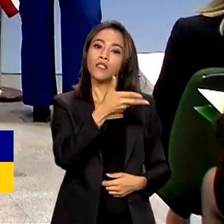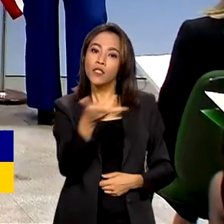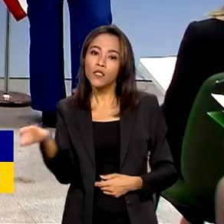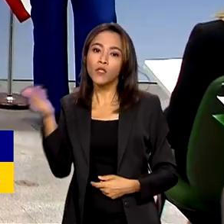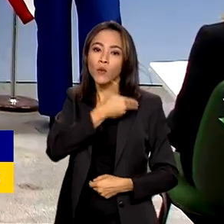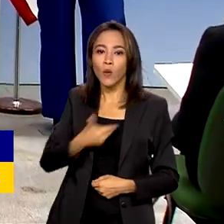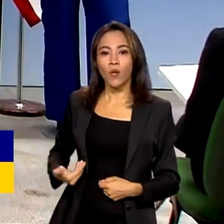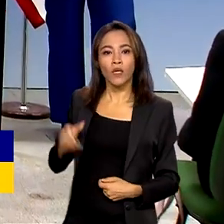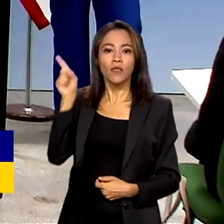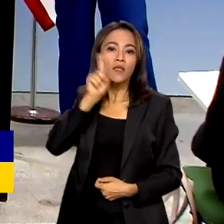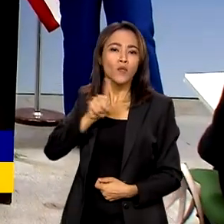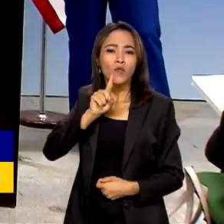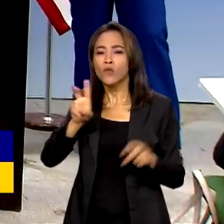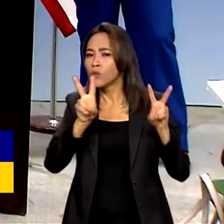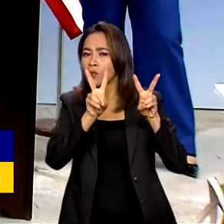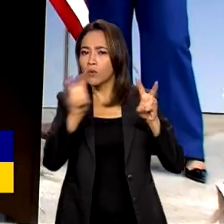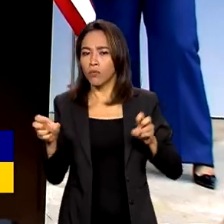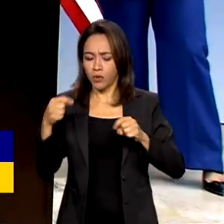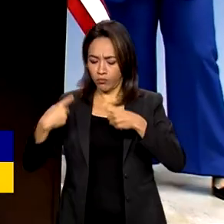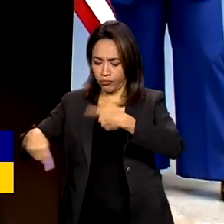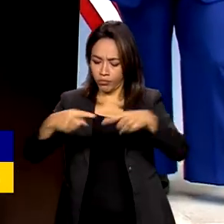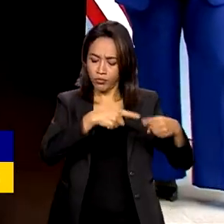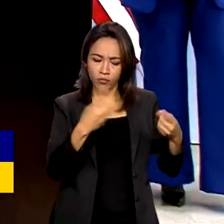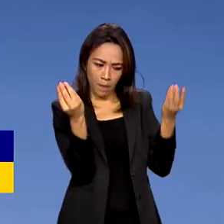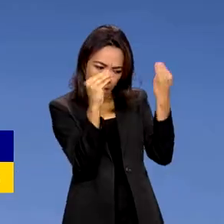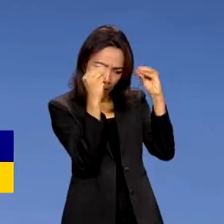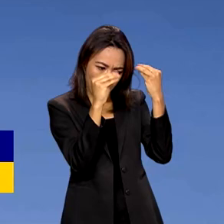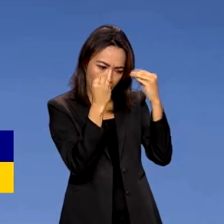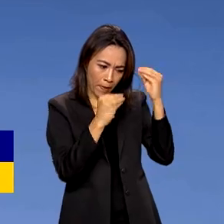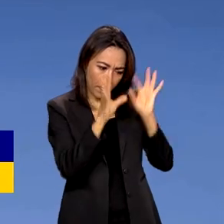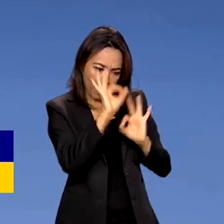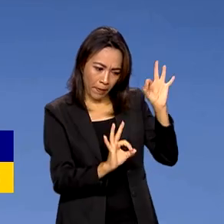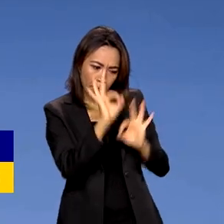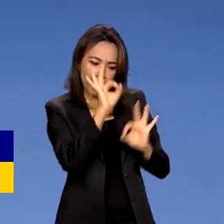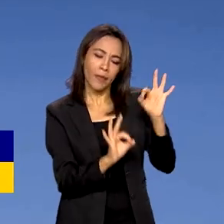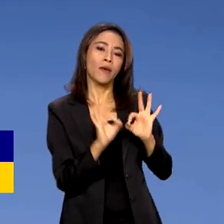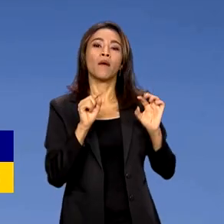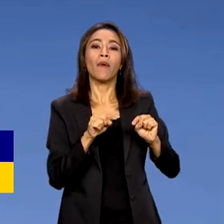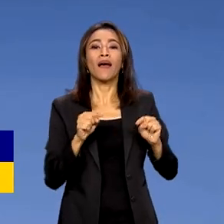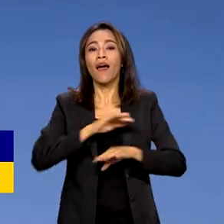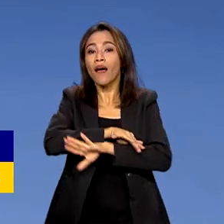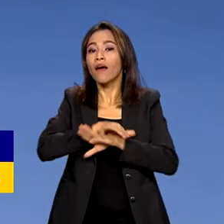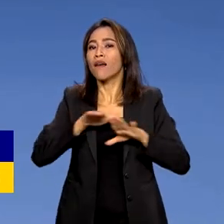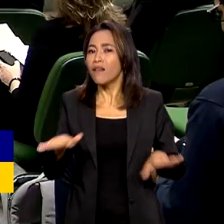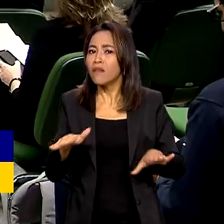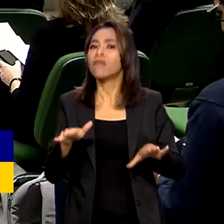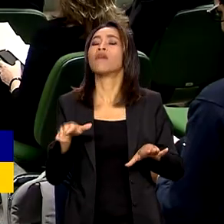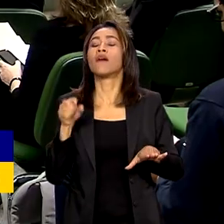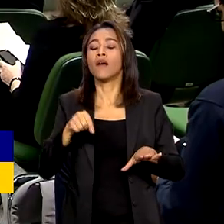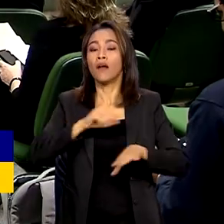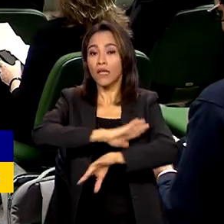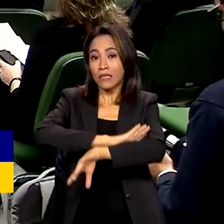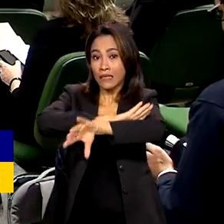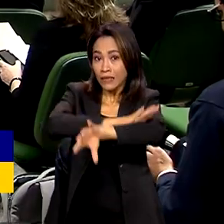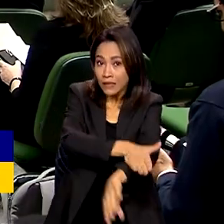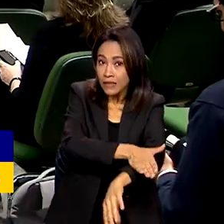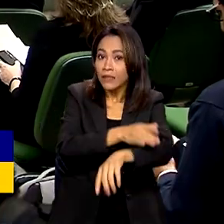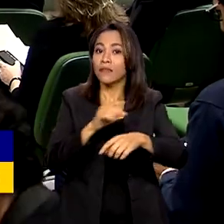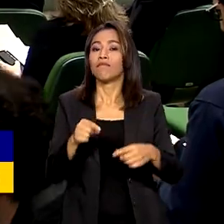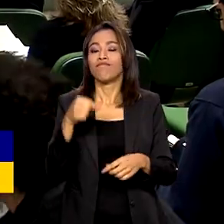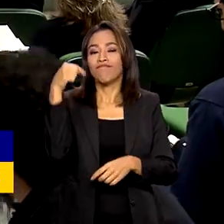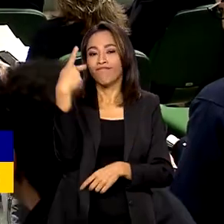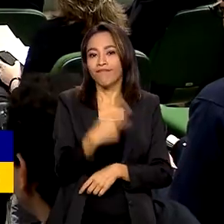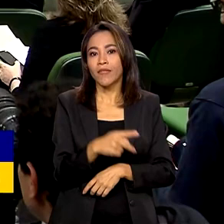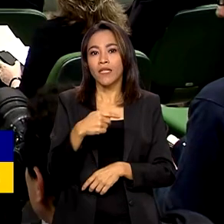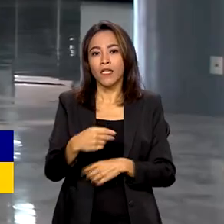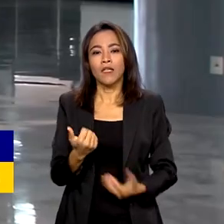Unidos para discutir o Plano de Ação Conjunta para eliminar a discriminação racial e étnica e promover